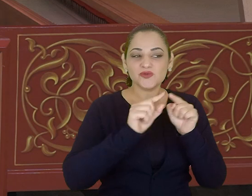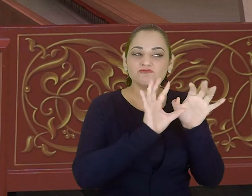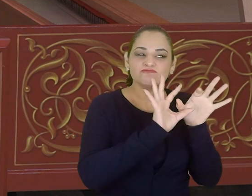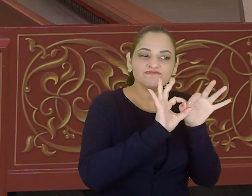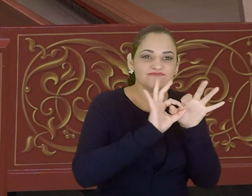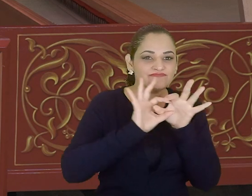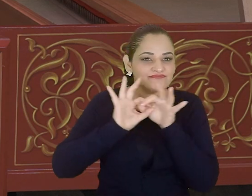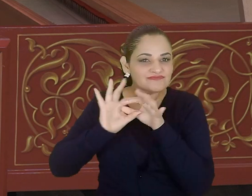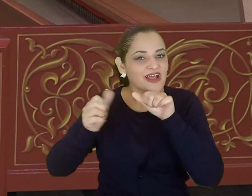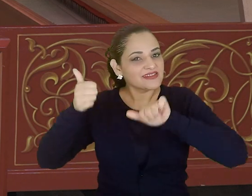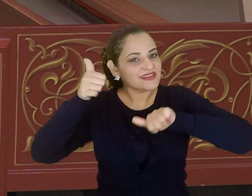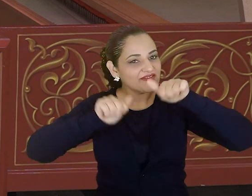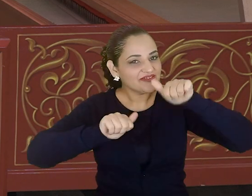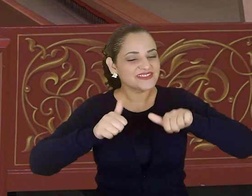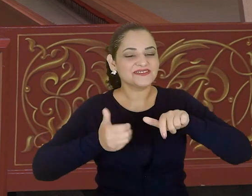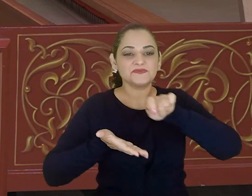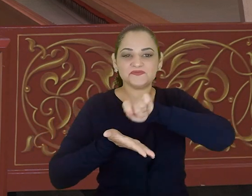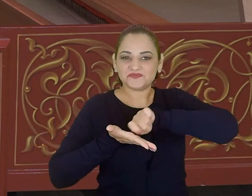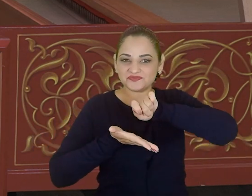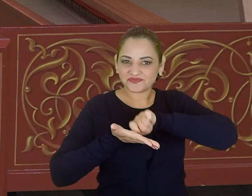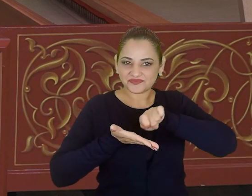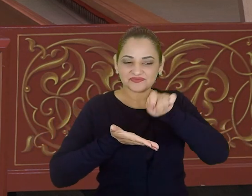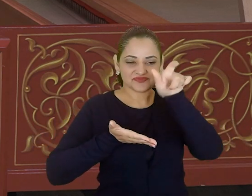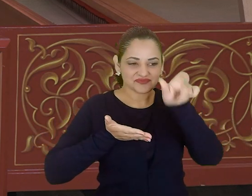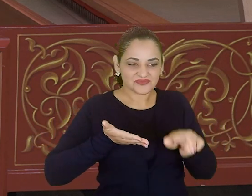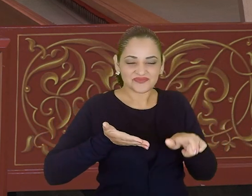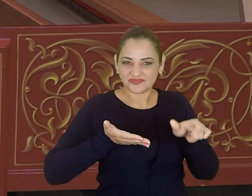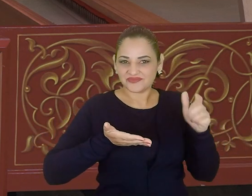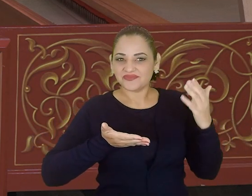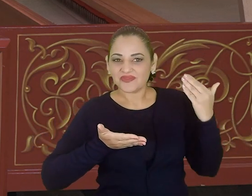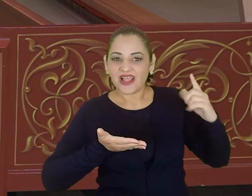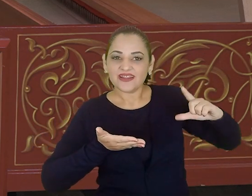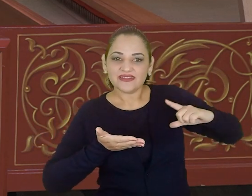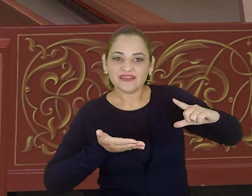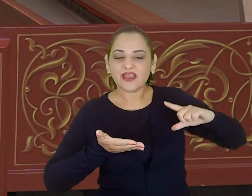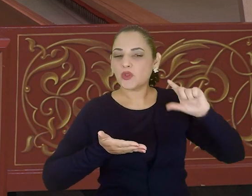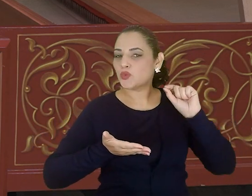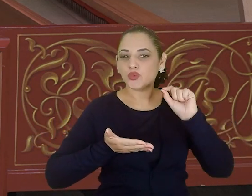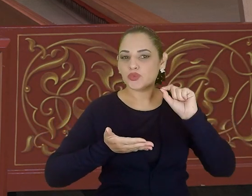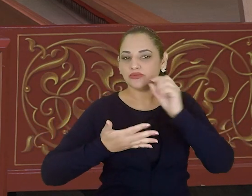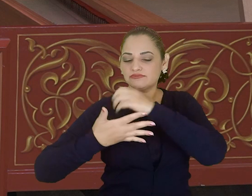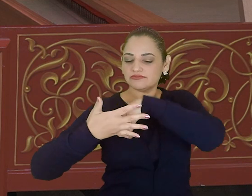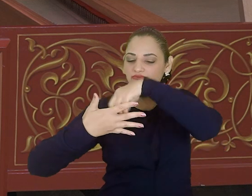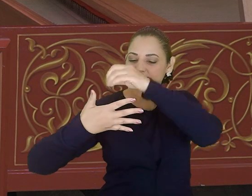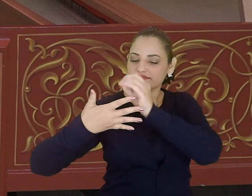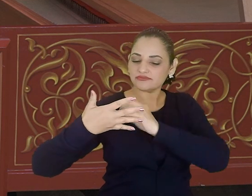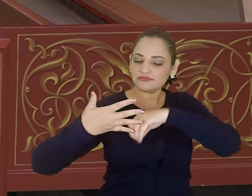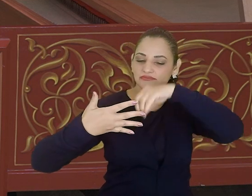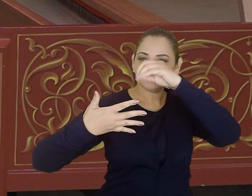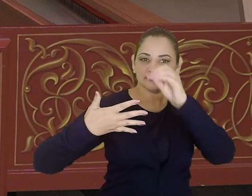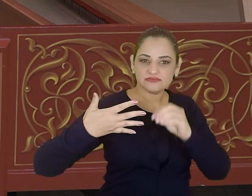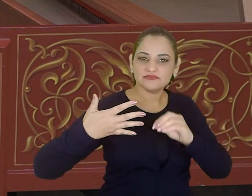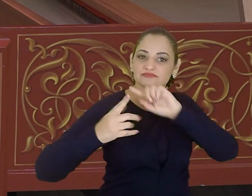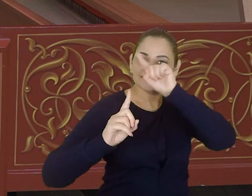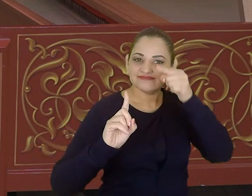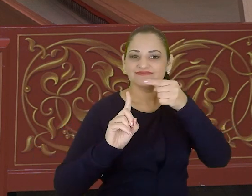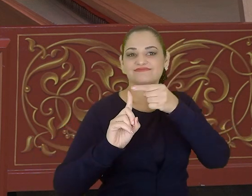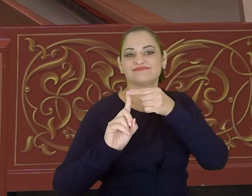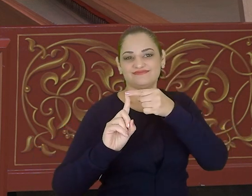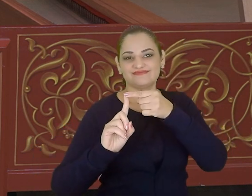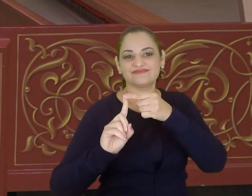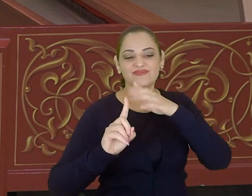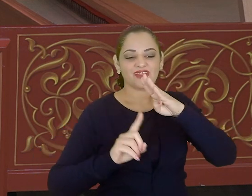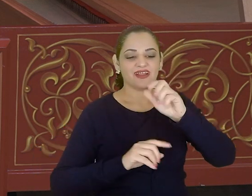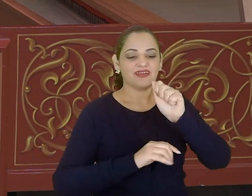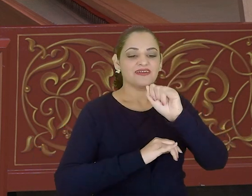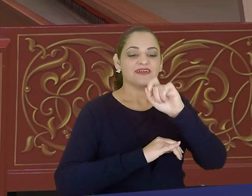Os compositores tinham um plano harmônico, então o baixo contínuo também é a estrutura harmônica